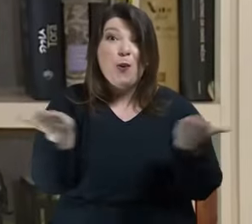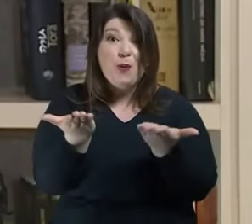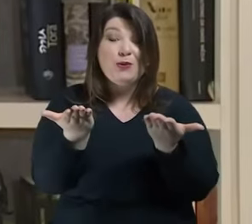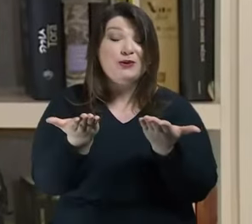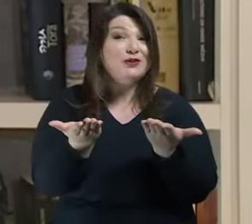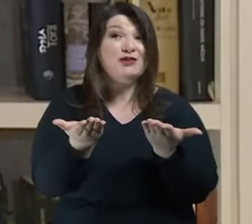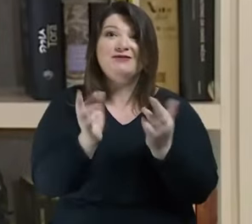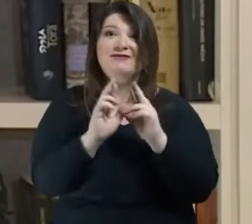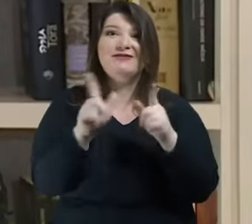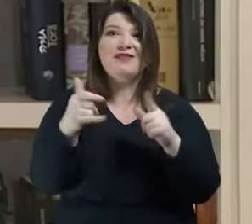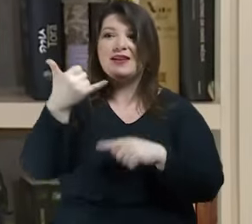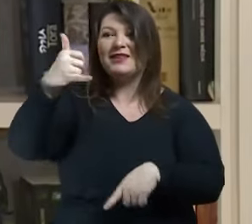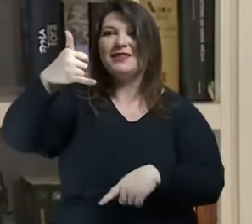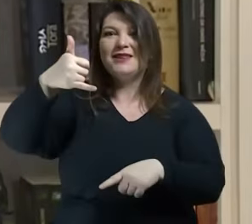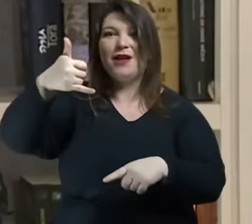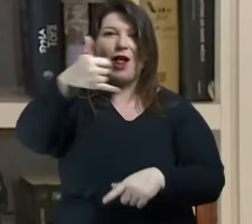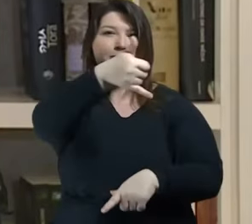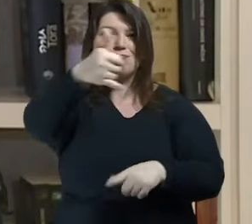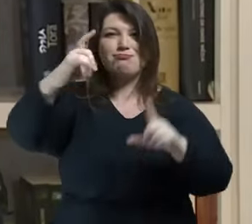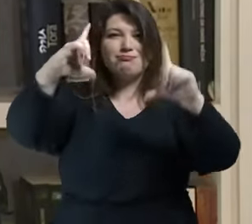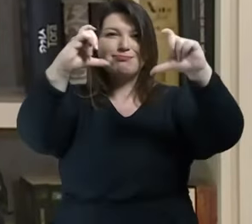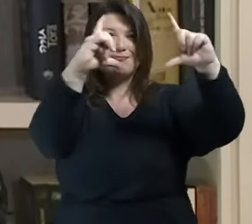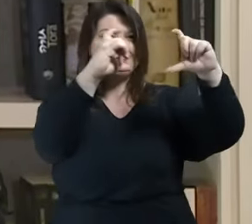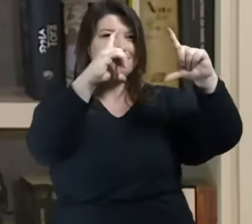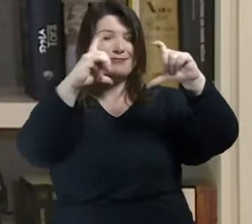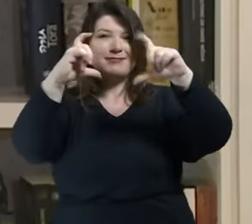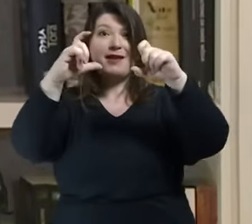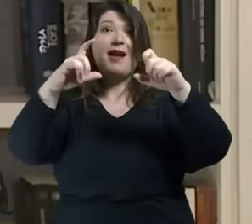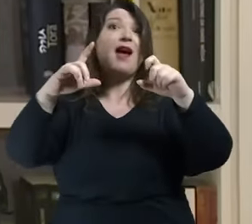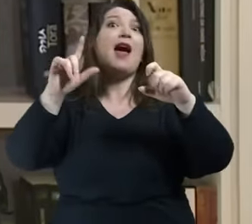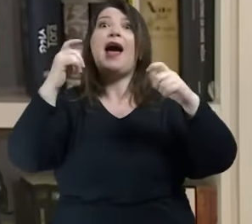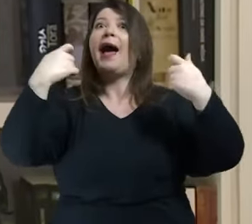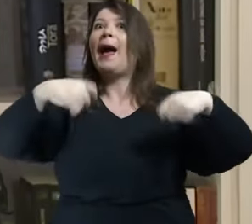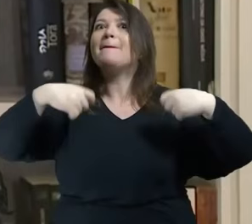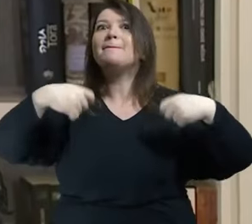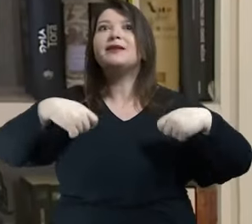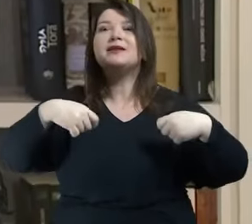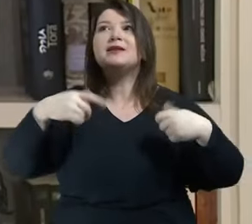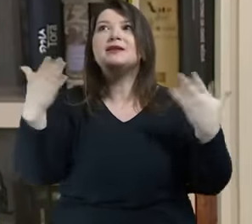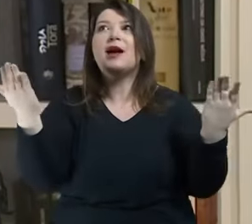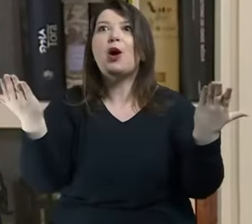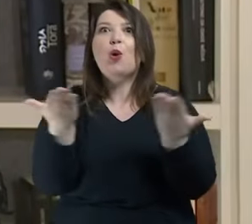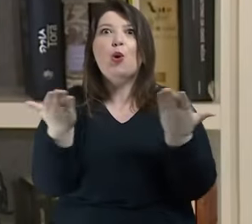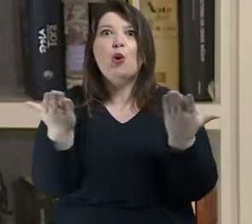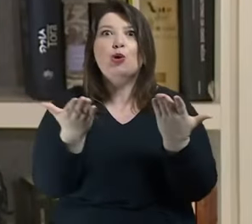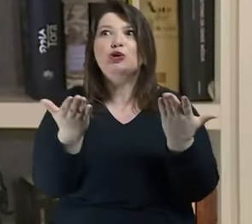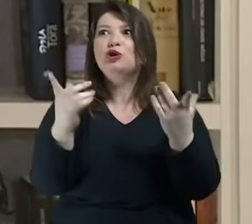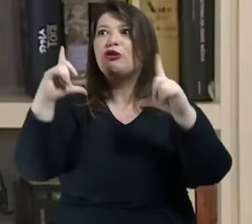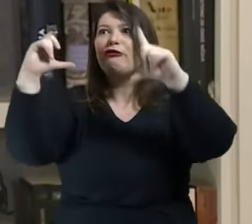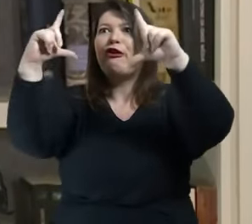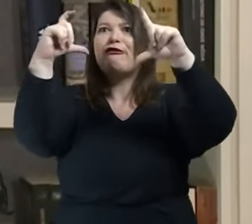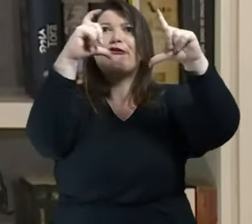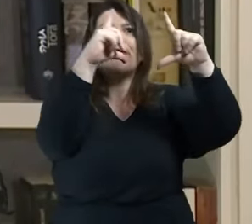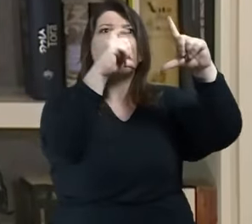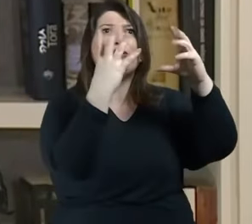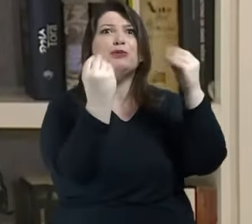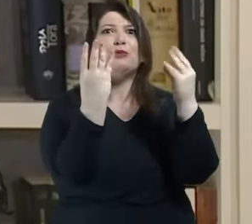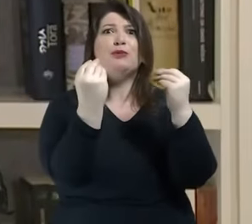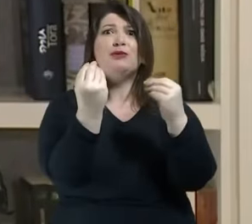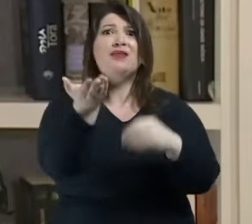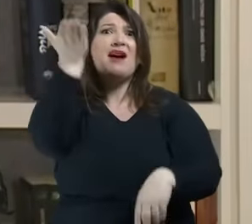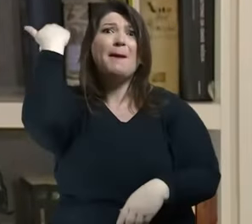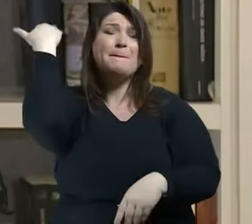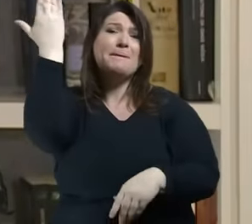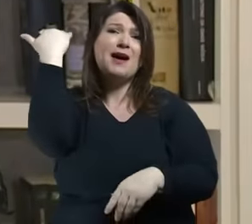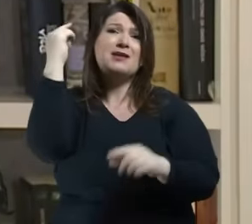quer deixar de confiar que a sua máquina tenha a melhor foto e nós vamos ter que aplicar filtros nós vamos ter que